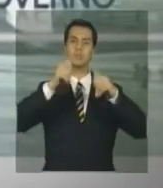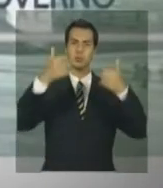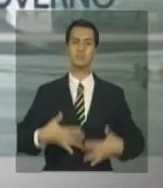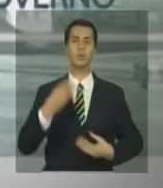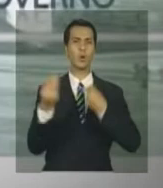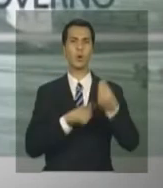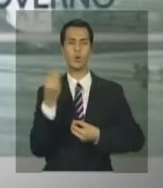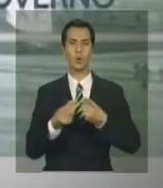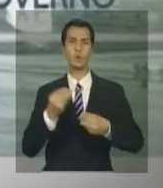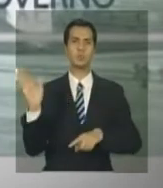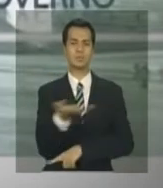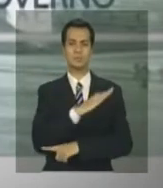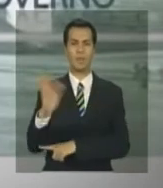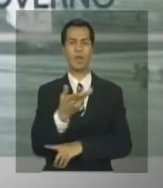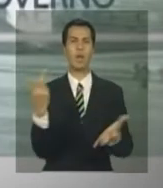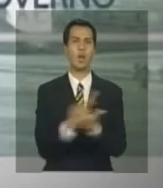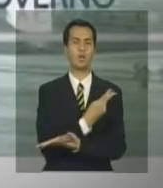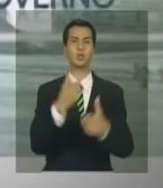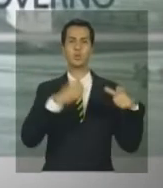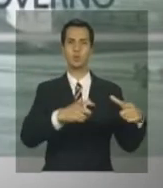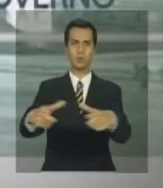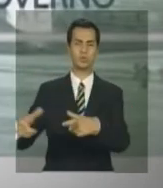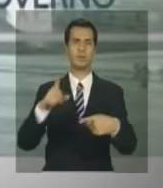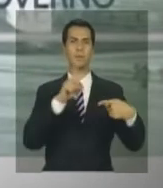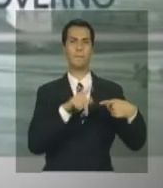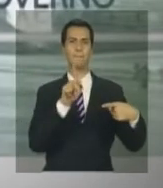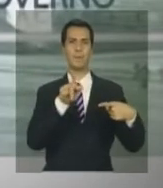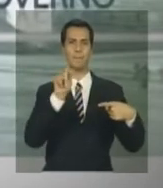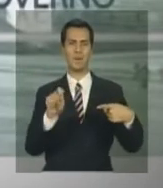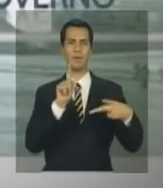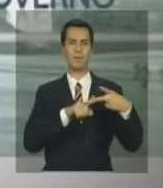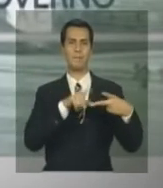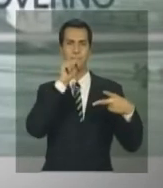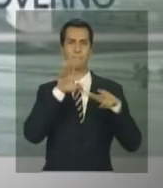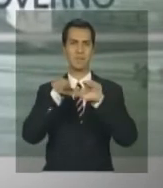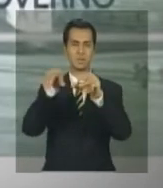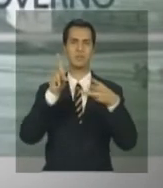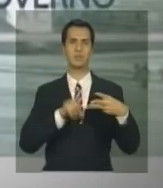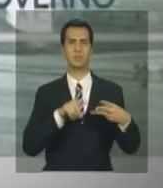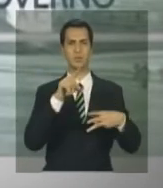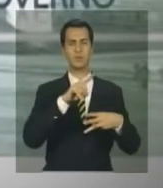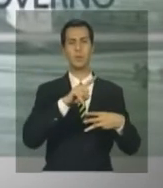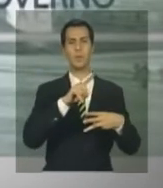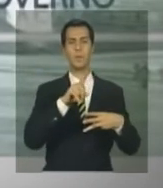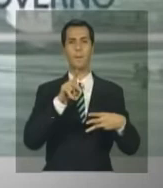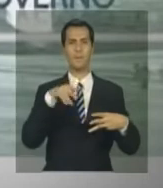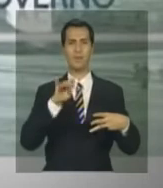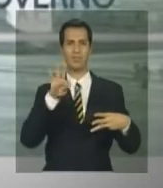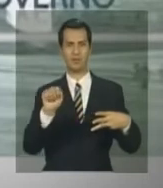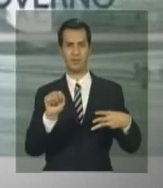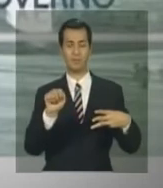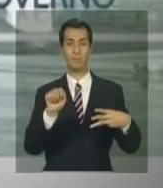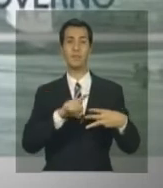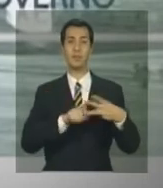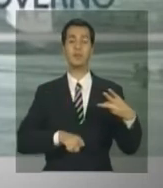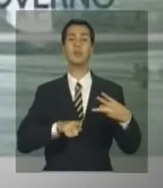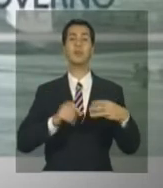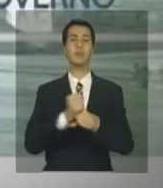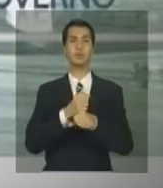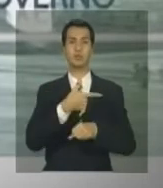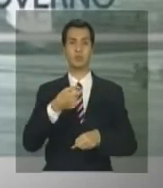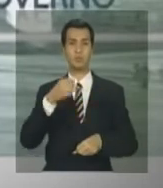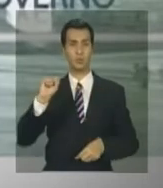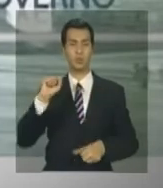desmatamento dos biomas Mata Atlântica Pampa e Pantanal referentes ao período 2008-2009 as informações são